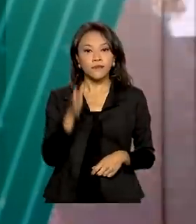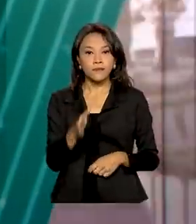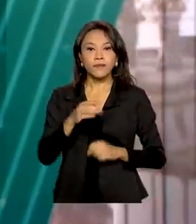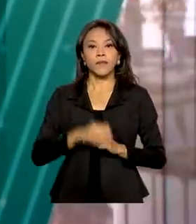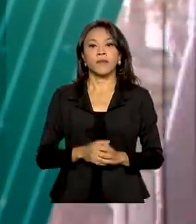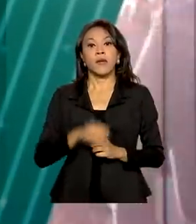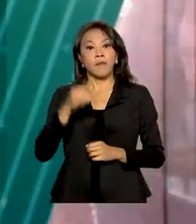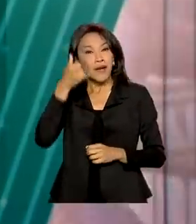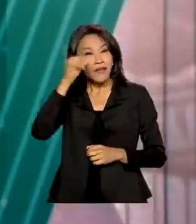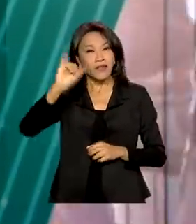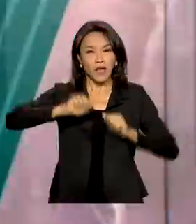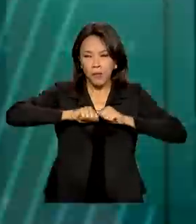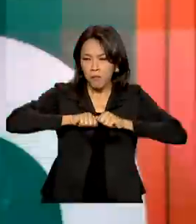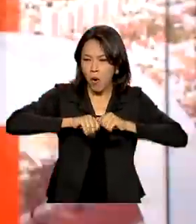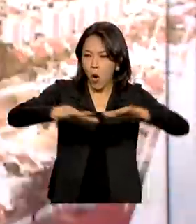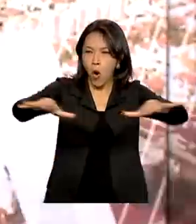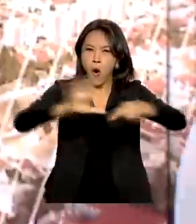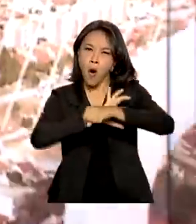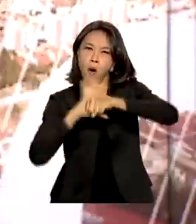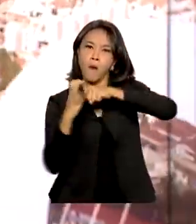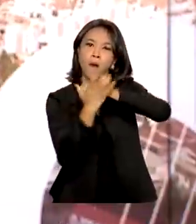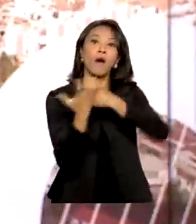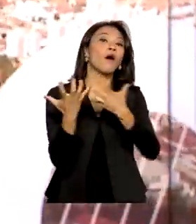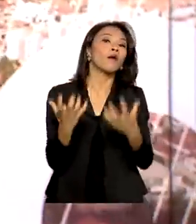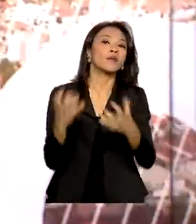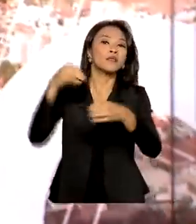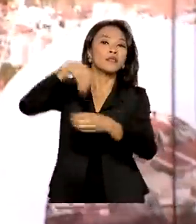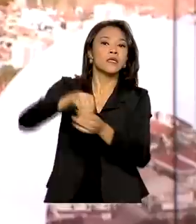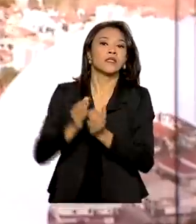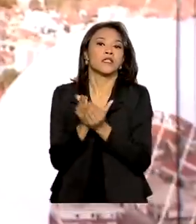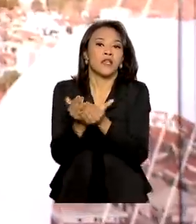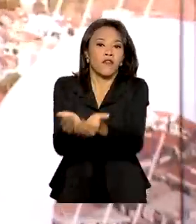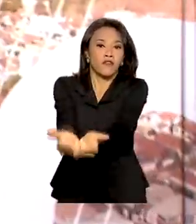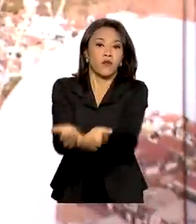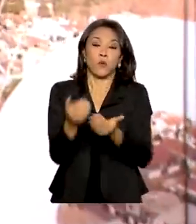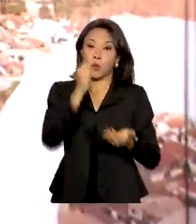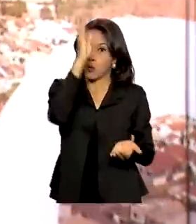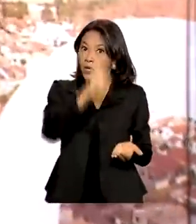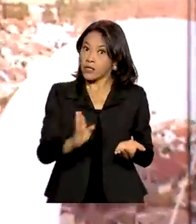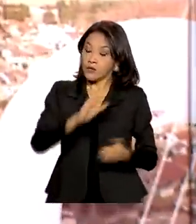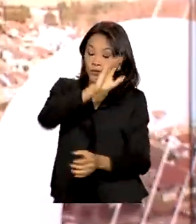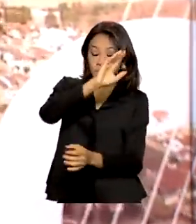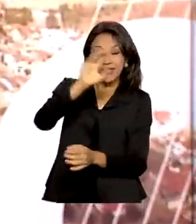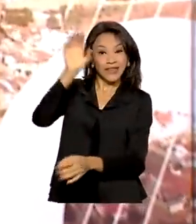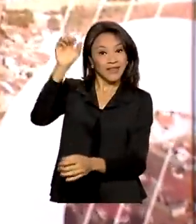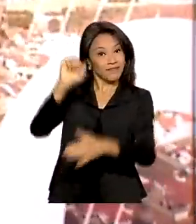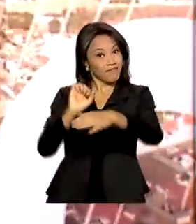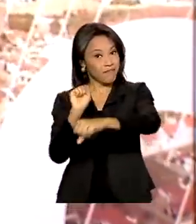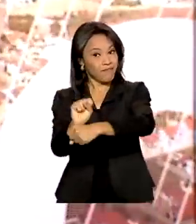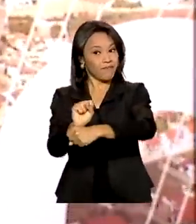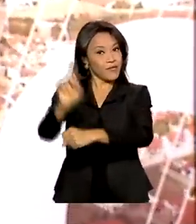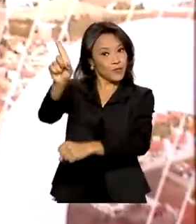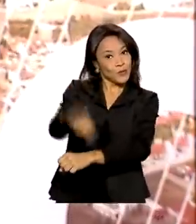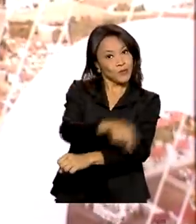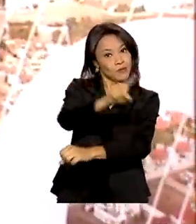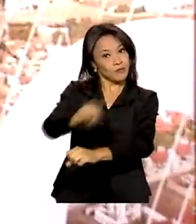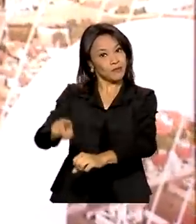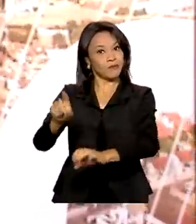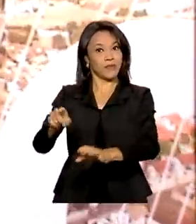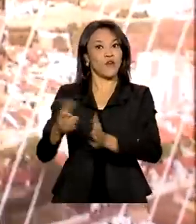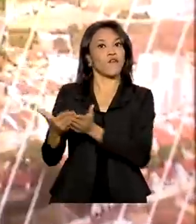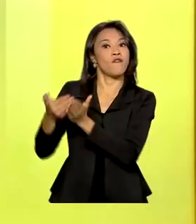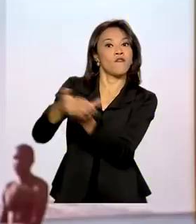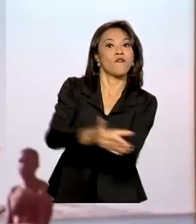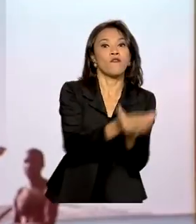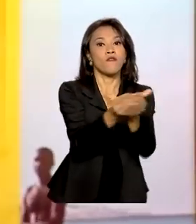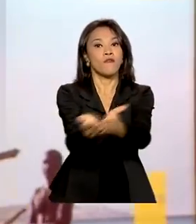de covid-19 em navios, o governo federal suspendeu a temporada de cruzeiros no Brasil até 21 de janeiro. Quem teve algum problema de